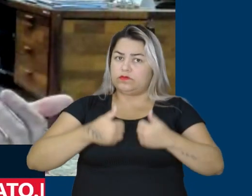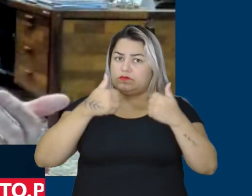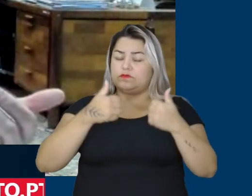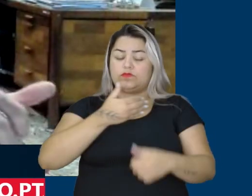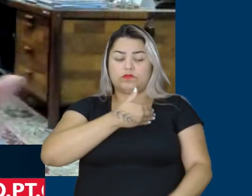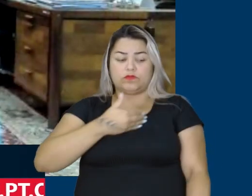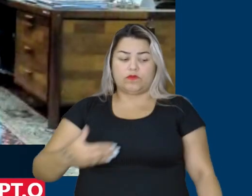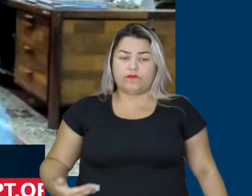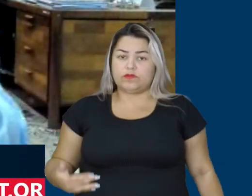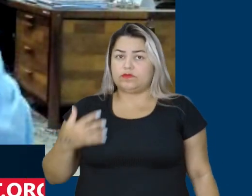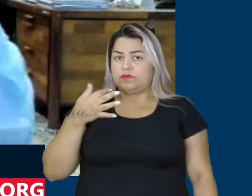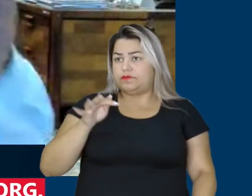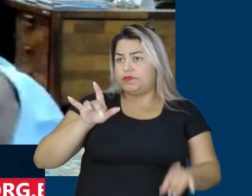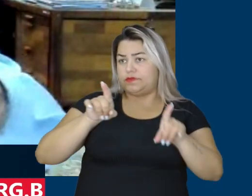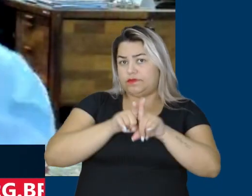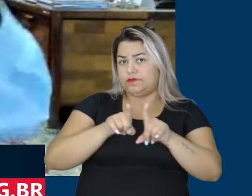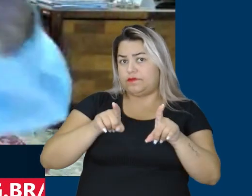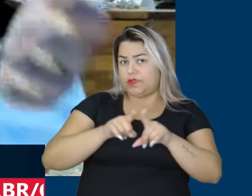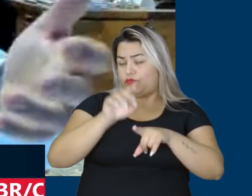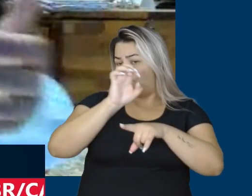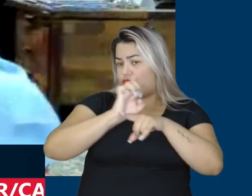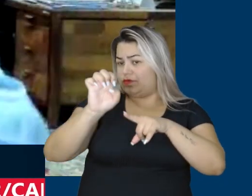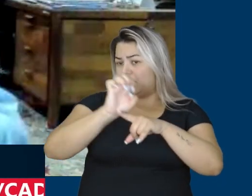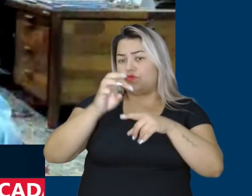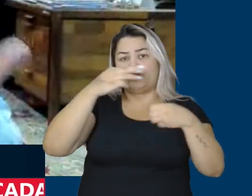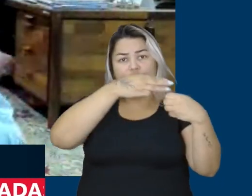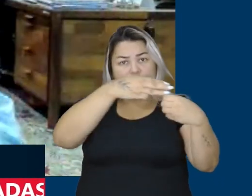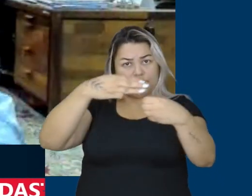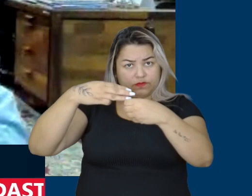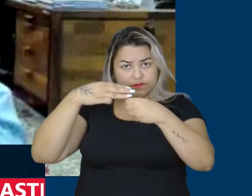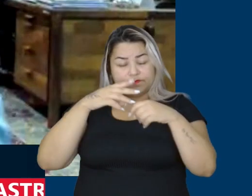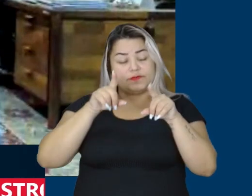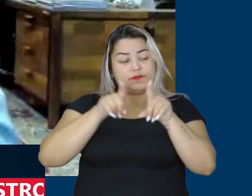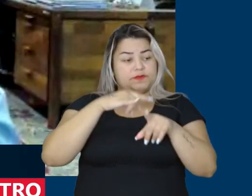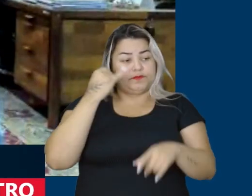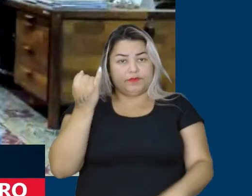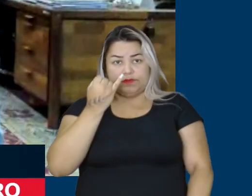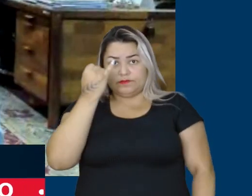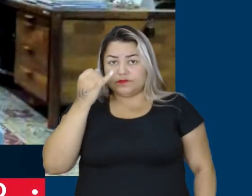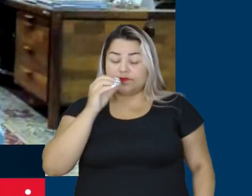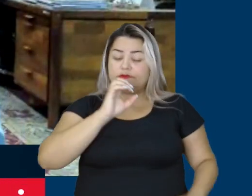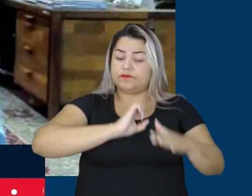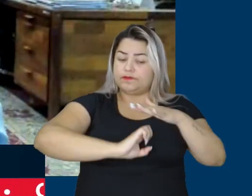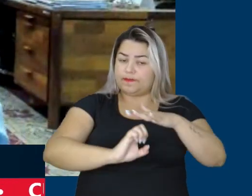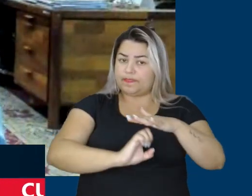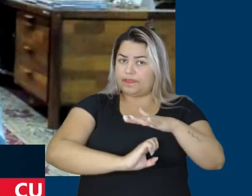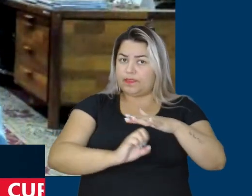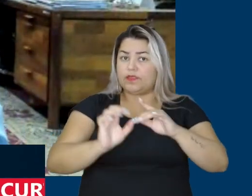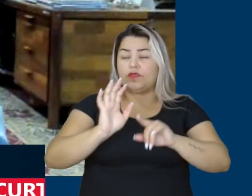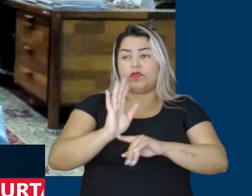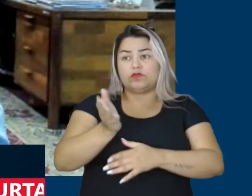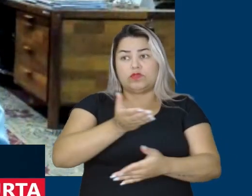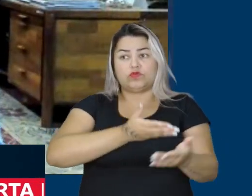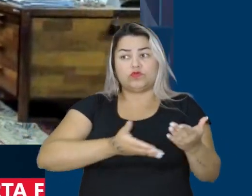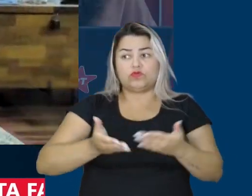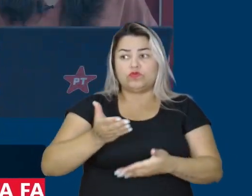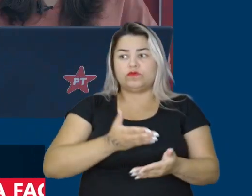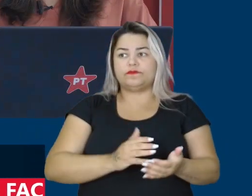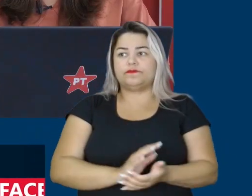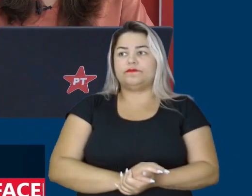federal, mas serve também para os estados e municípios e é fundamental que as empresas nos ajudem nesse processo.